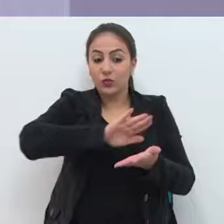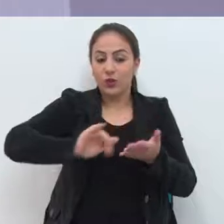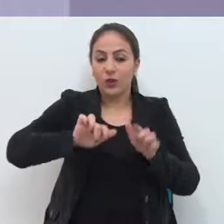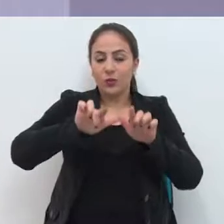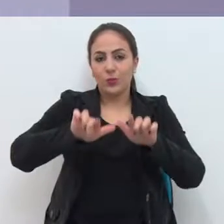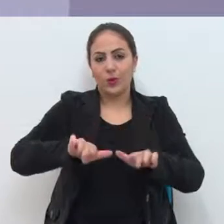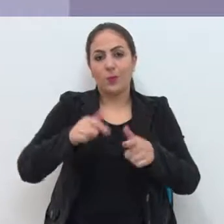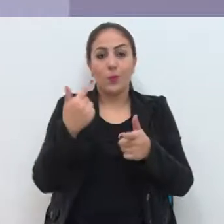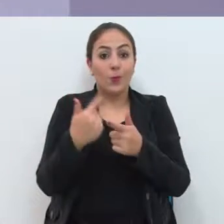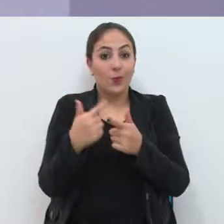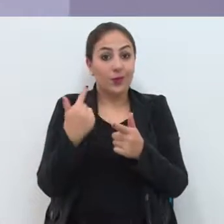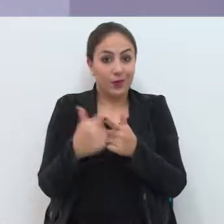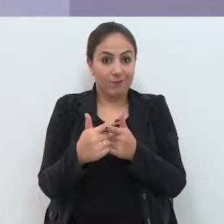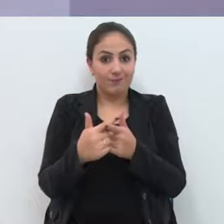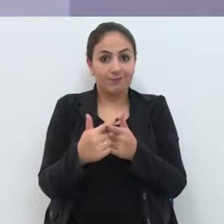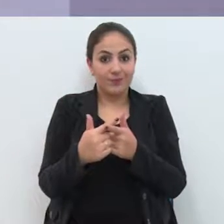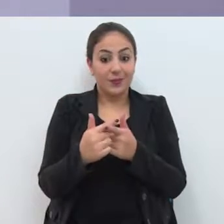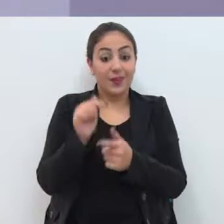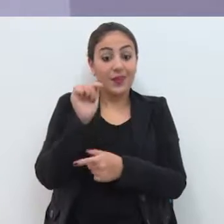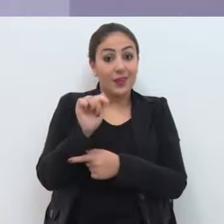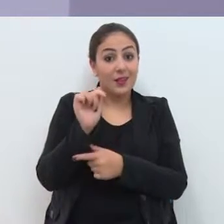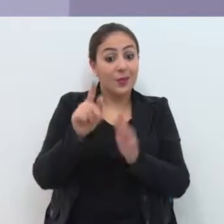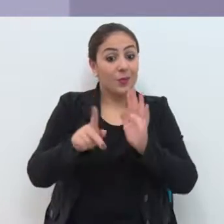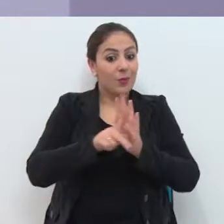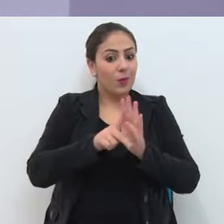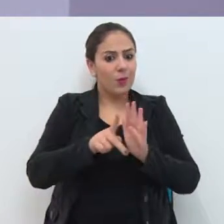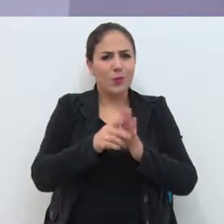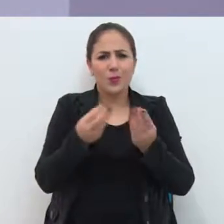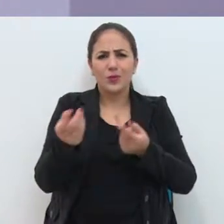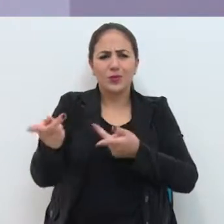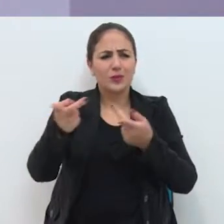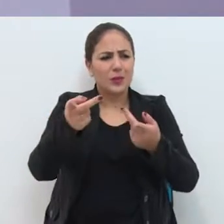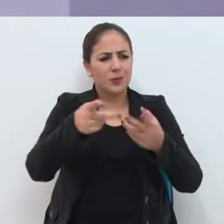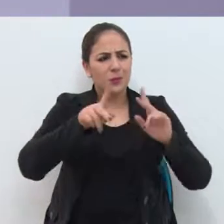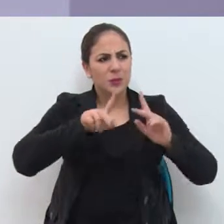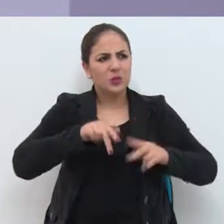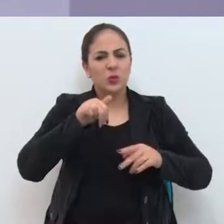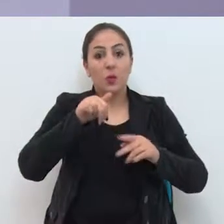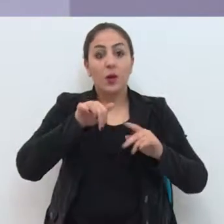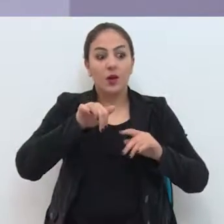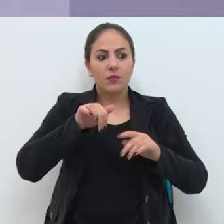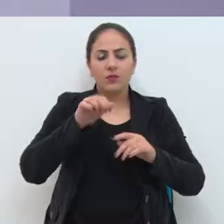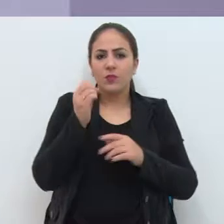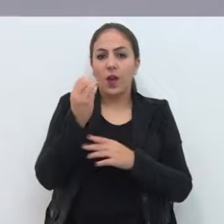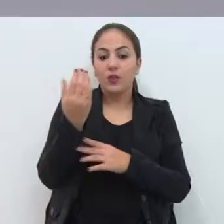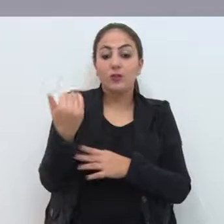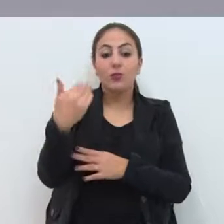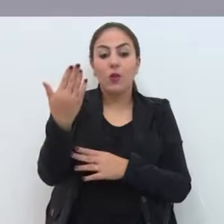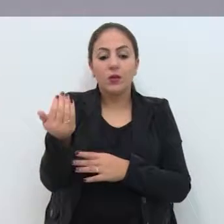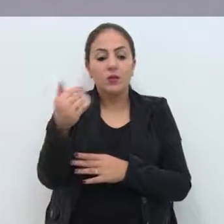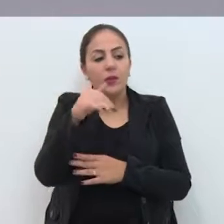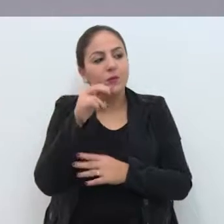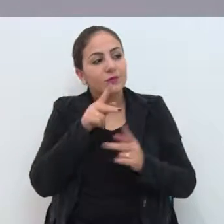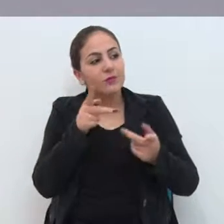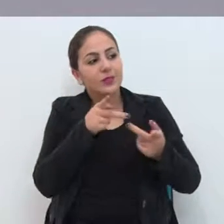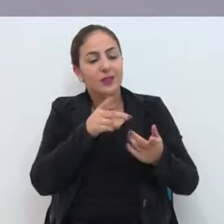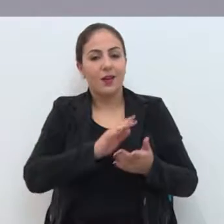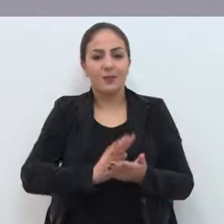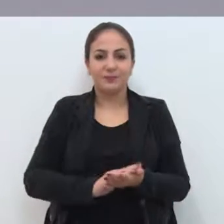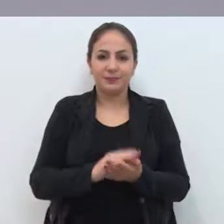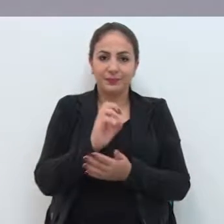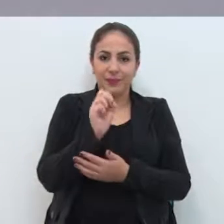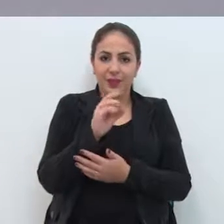do local. Até porque ele é muito visitado por muita gente que vem de fora e tal. Saúl Spinelli quer